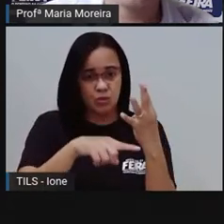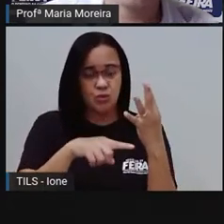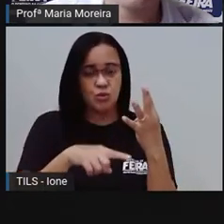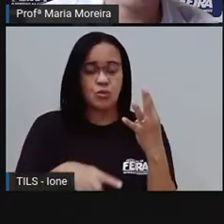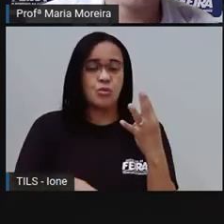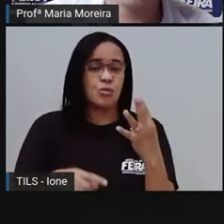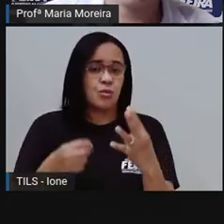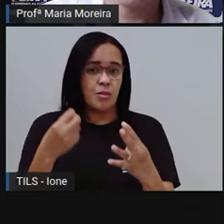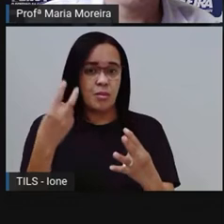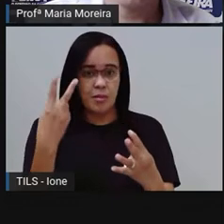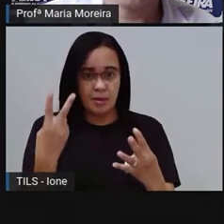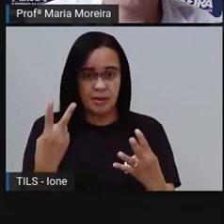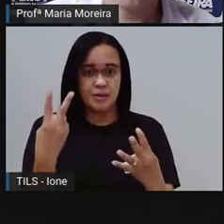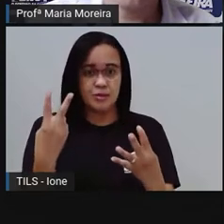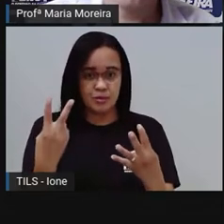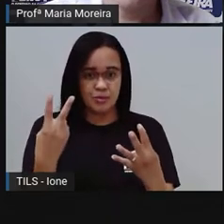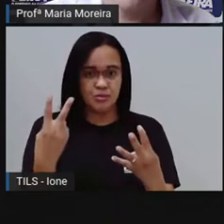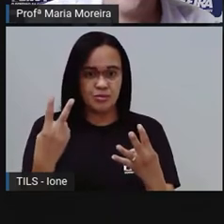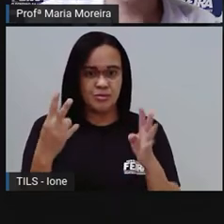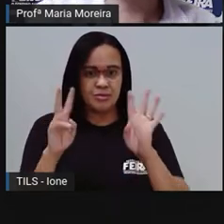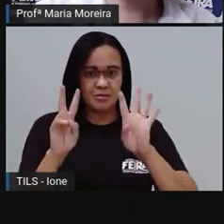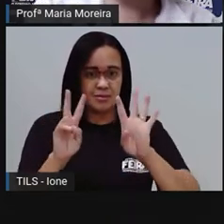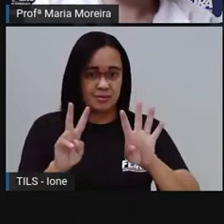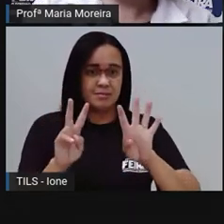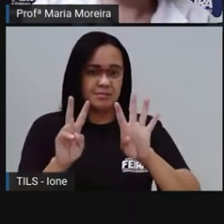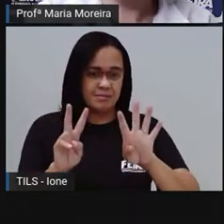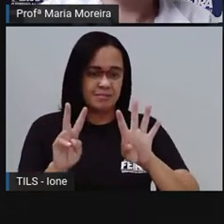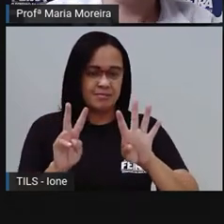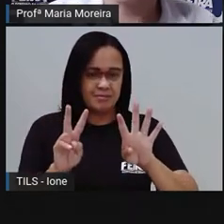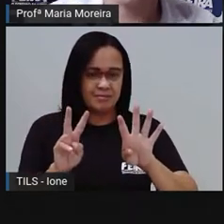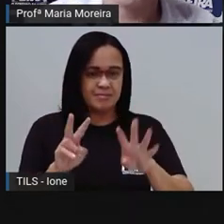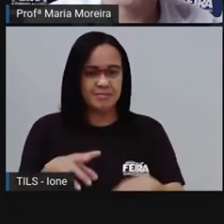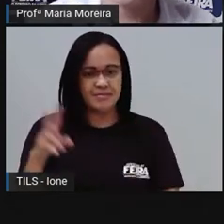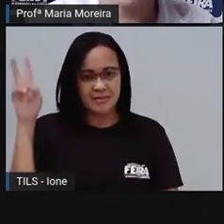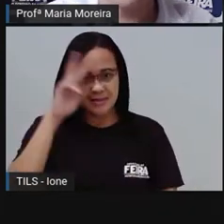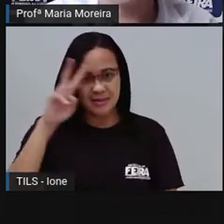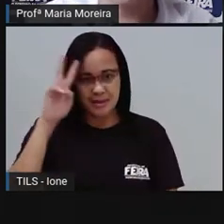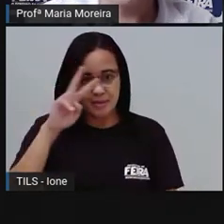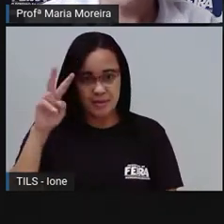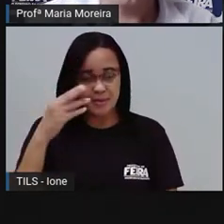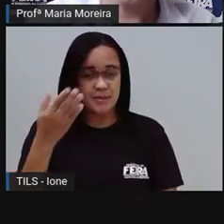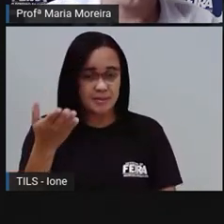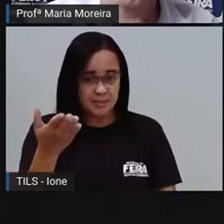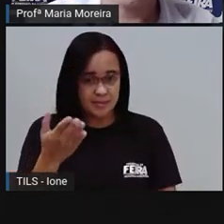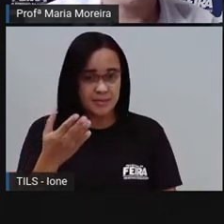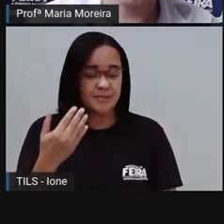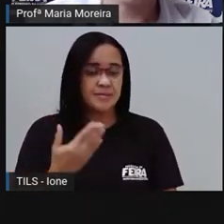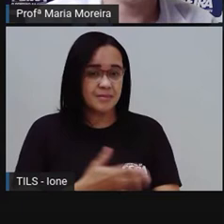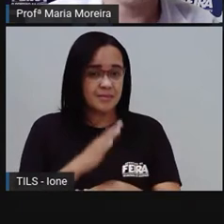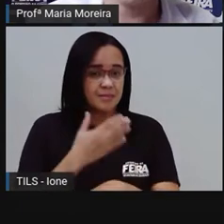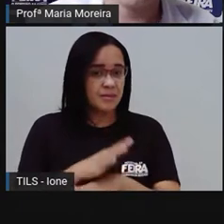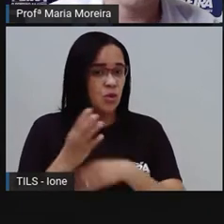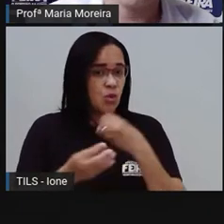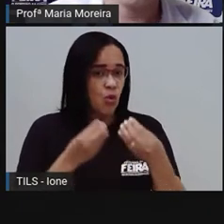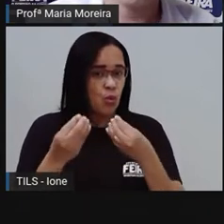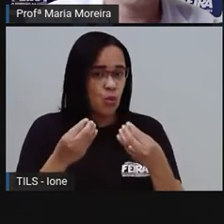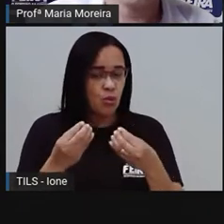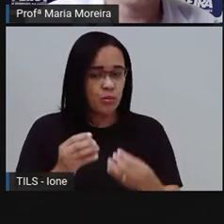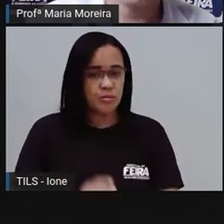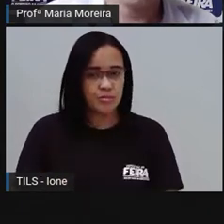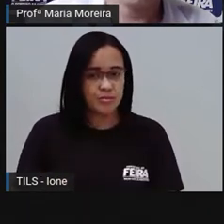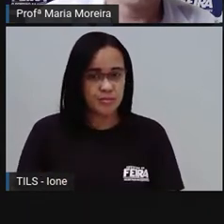motos, ó. Ó. Aí, a gente vai fazer aquilo que a Pró ensinou para vocês. Eu vou simplesmente, ó.